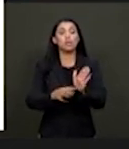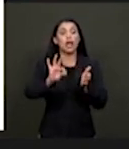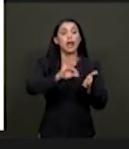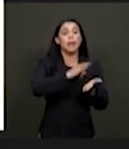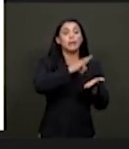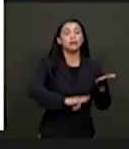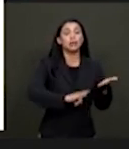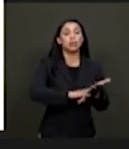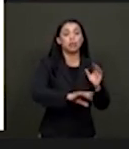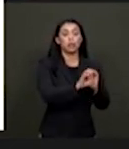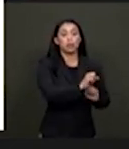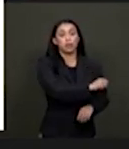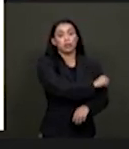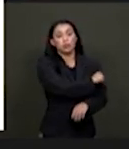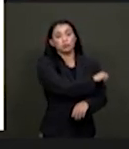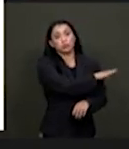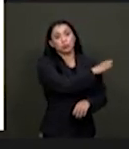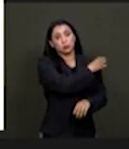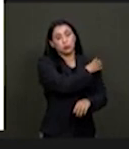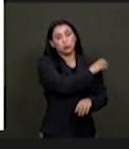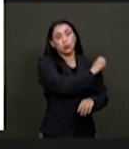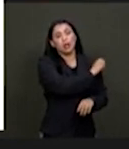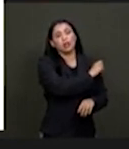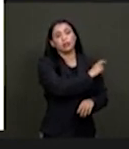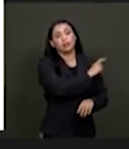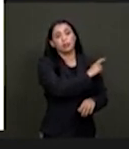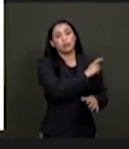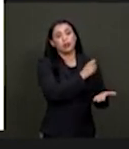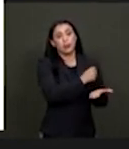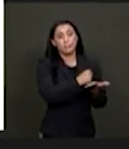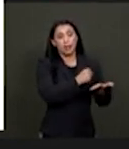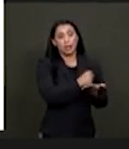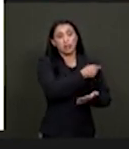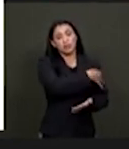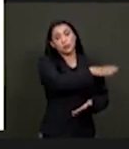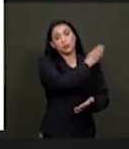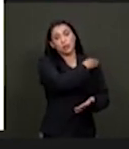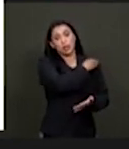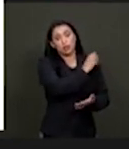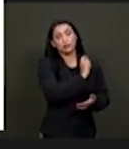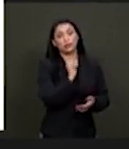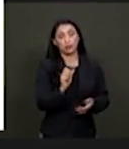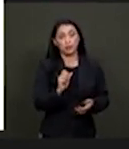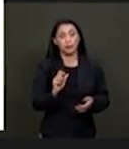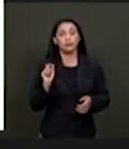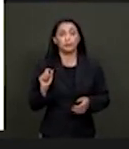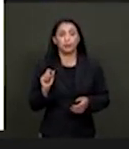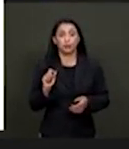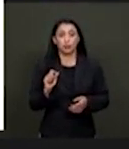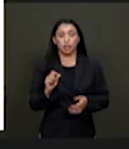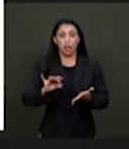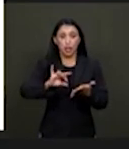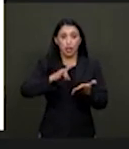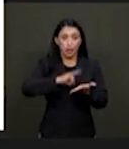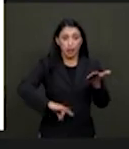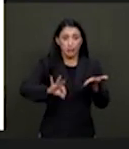fundamental 2, quer dizer, o fim do ensino fundamental e no ensino médio. Quando chegamos, aí é a matrícula total